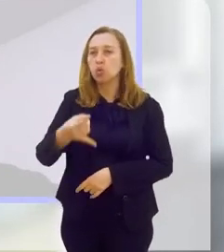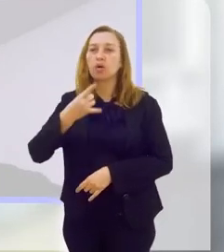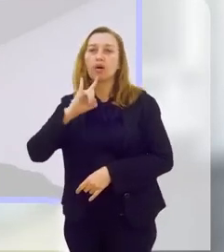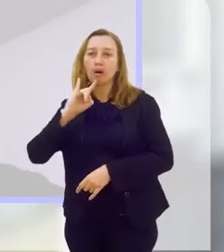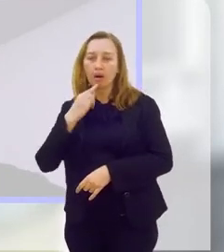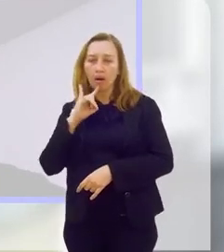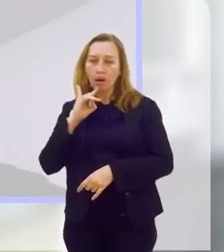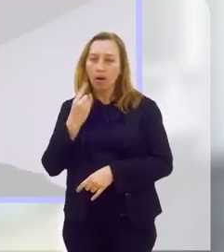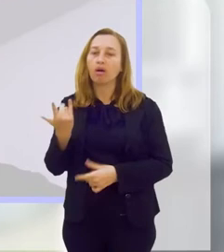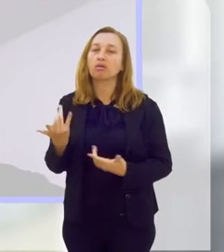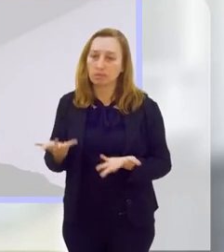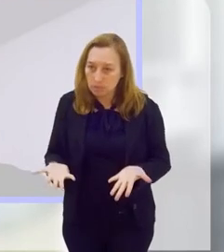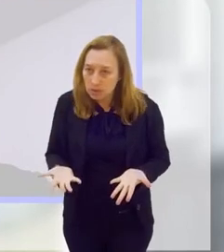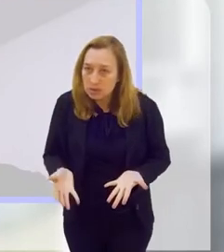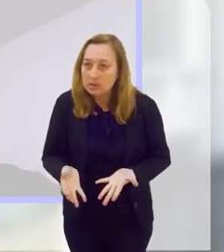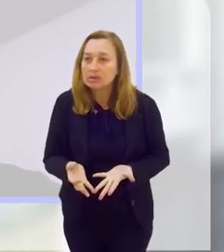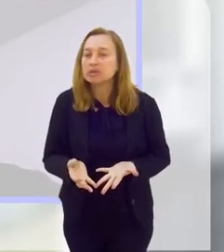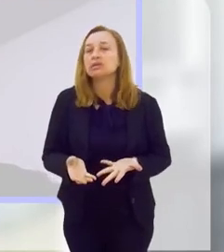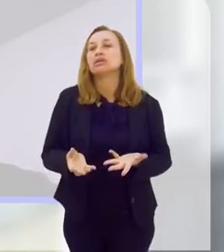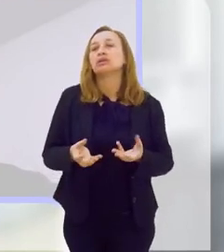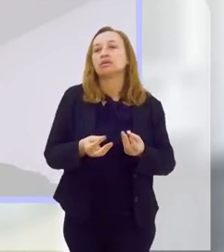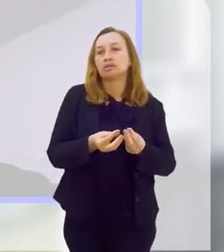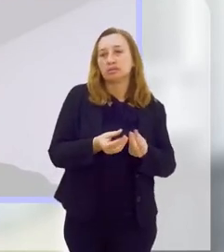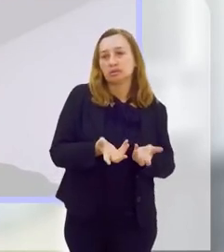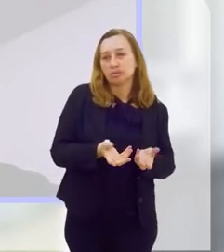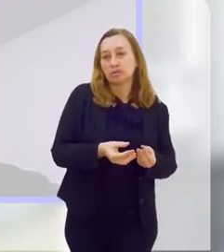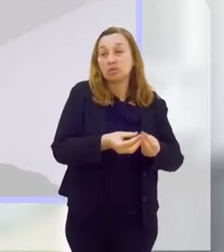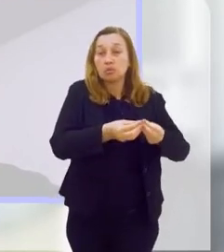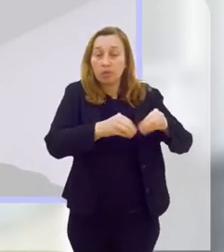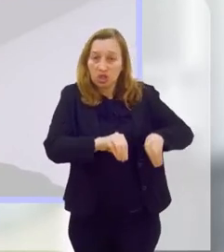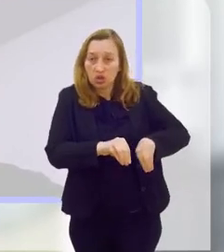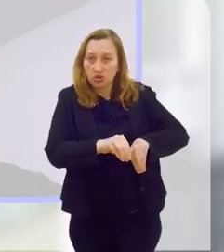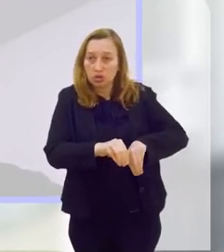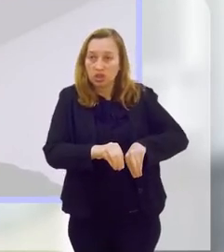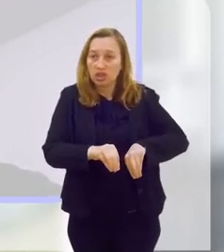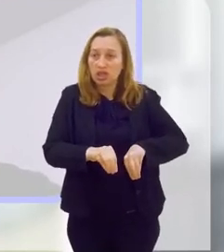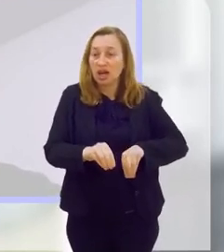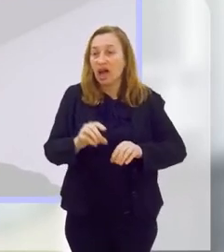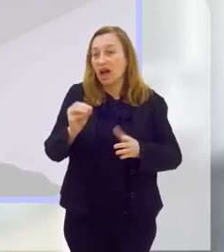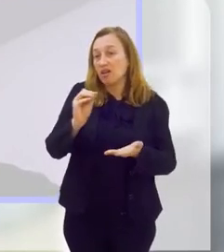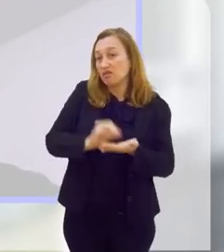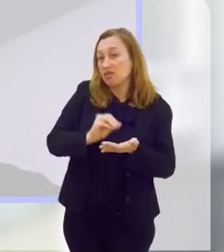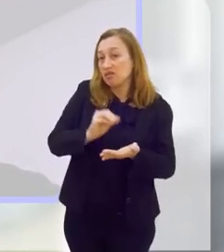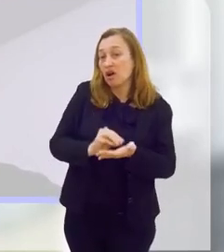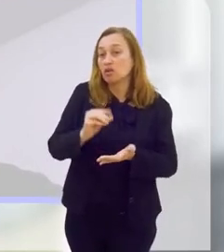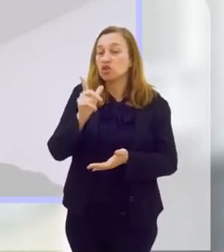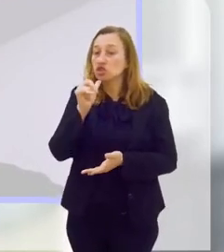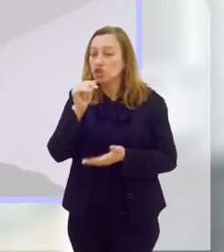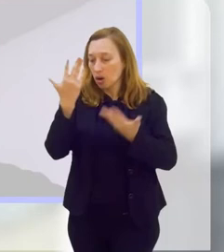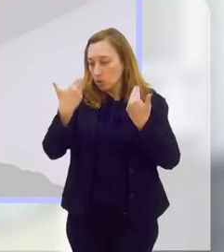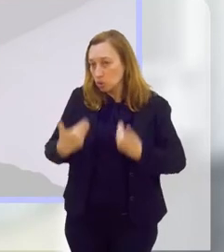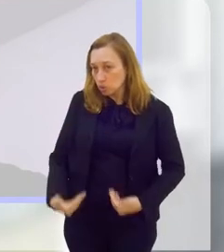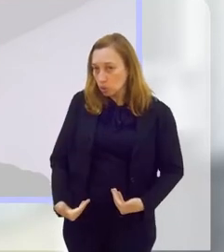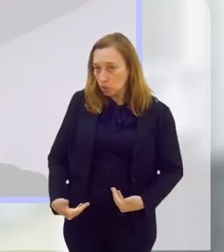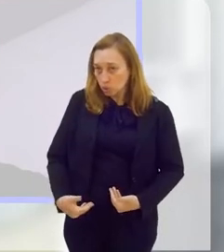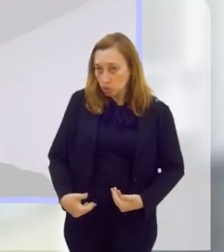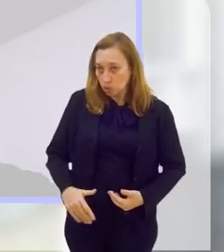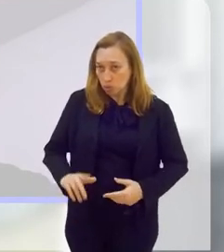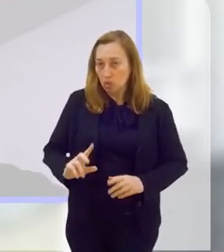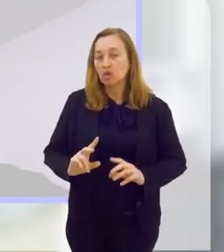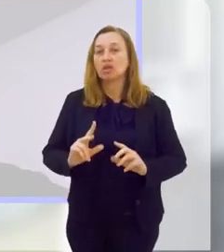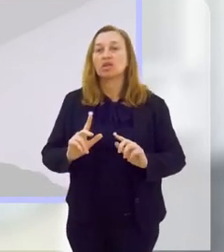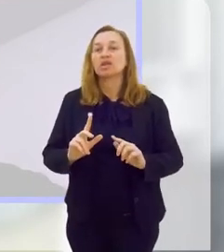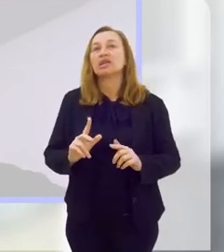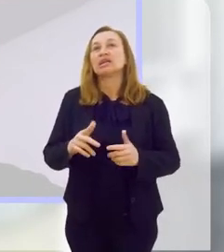álcool e o consumo de álcool, consequentemente, leva à desidratação, à falta de disposição